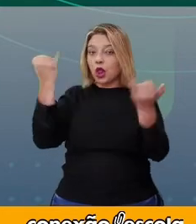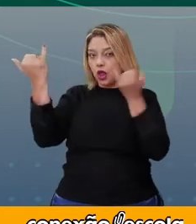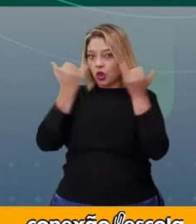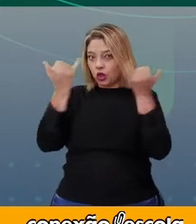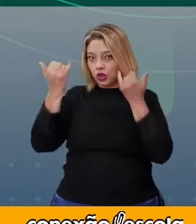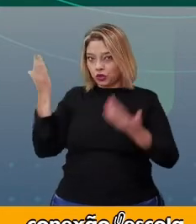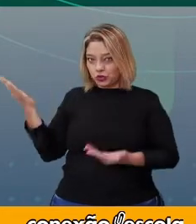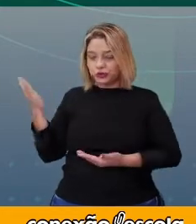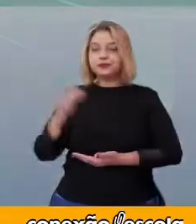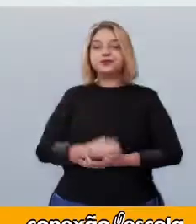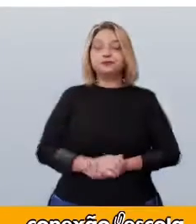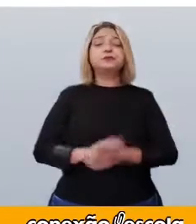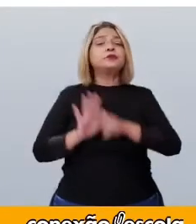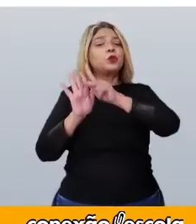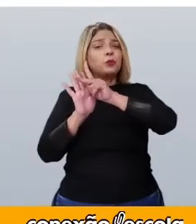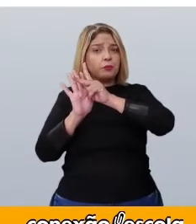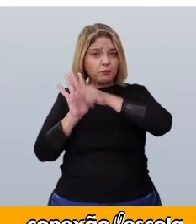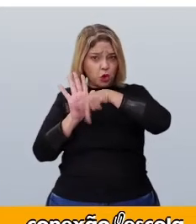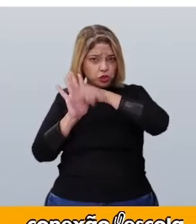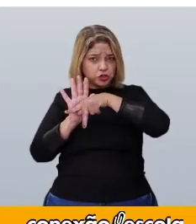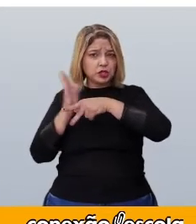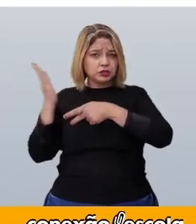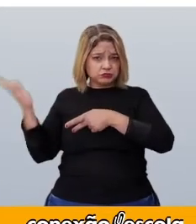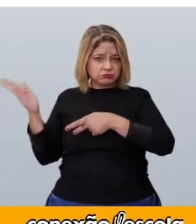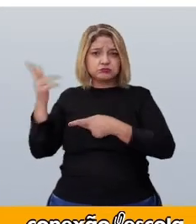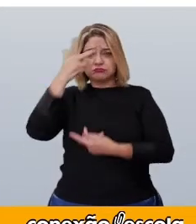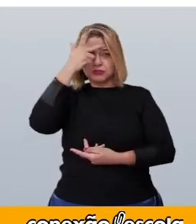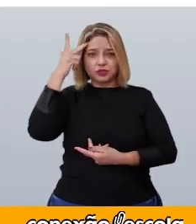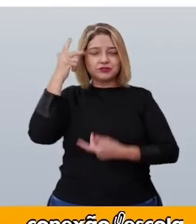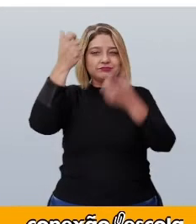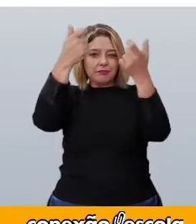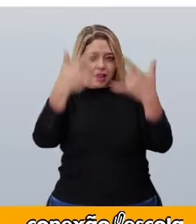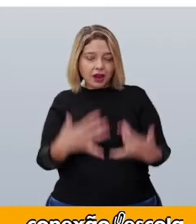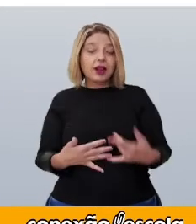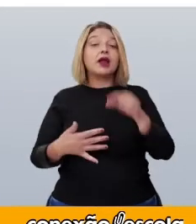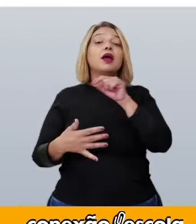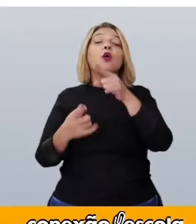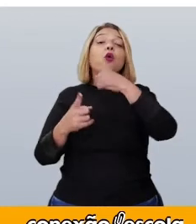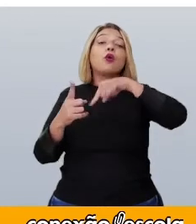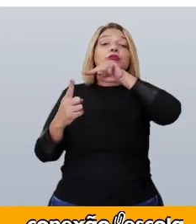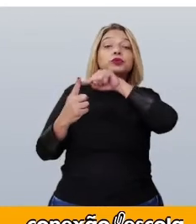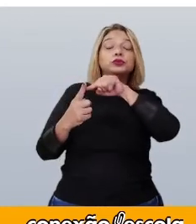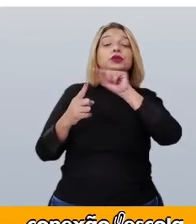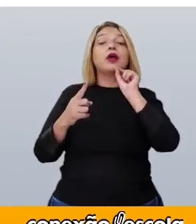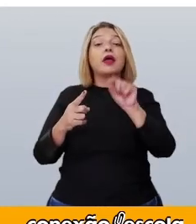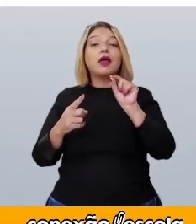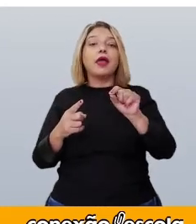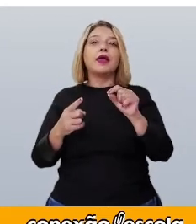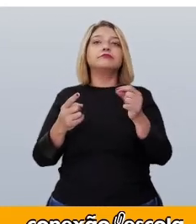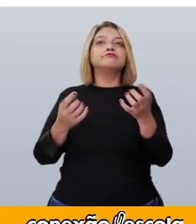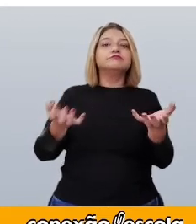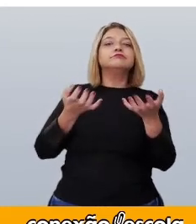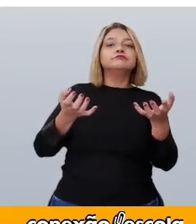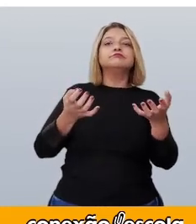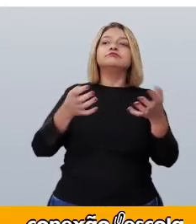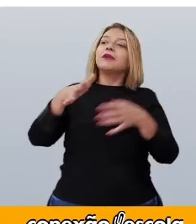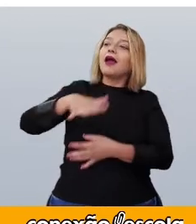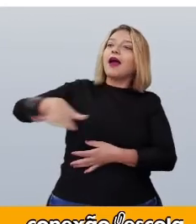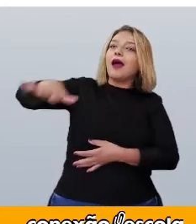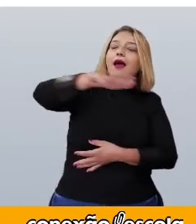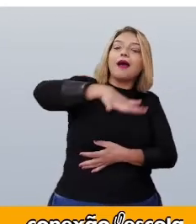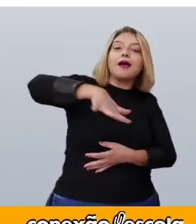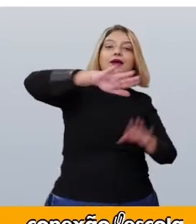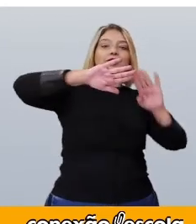O projeto, então, noticiado aí, tinha como intuito revitalizar os espaços